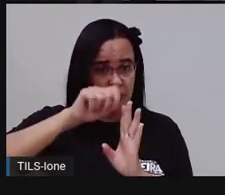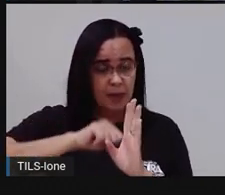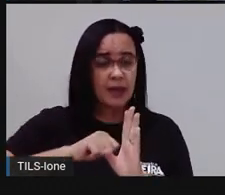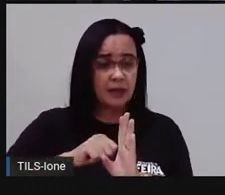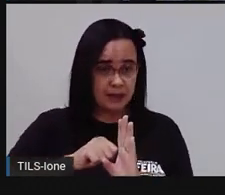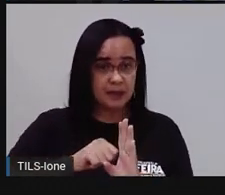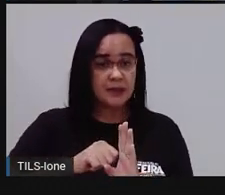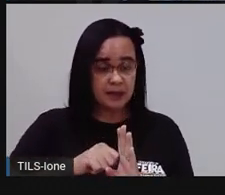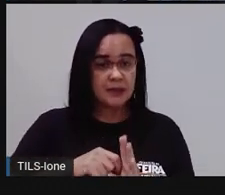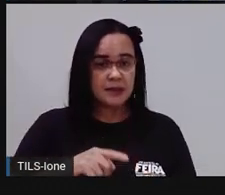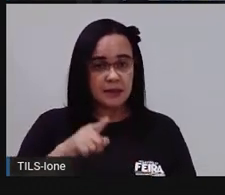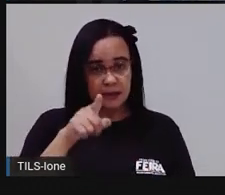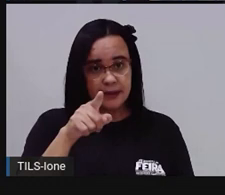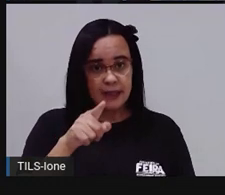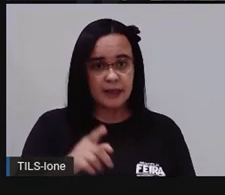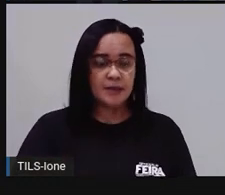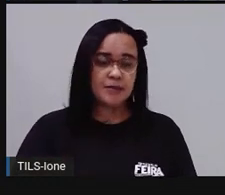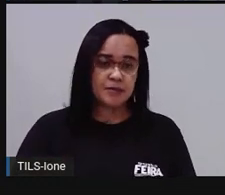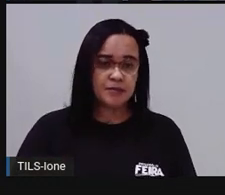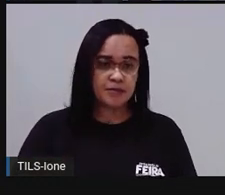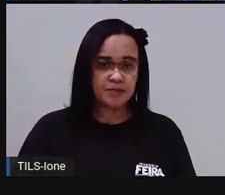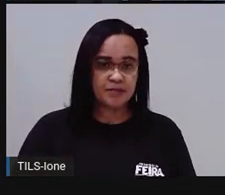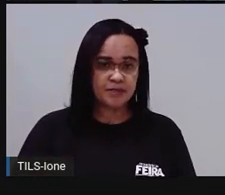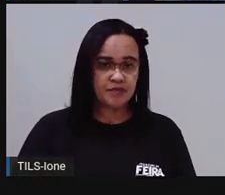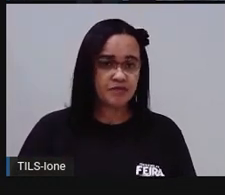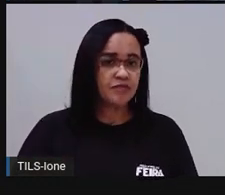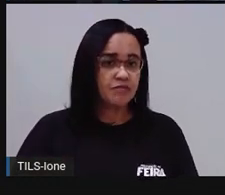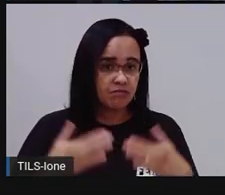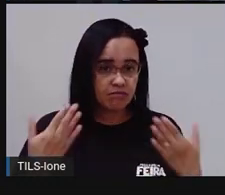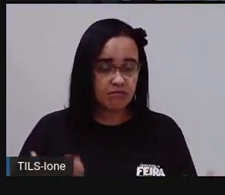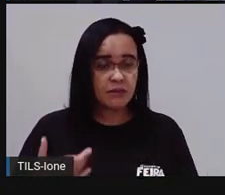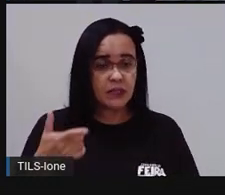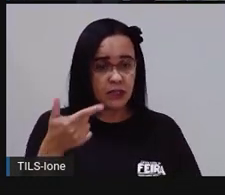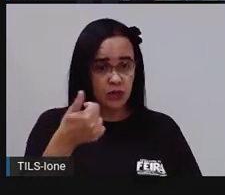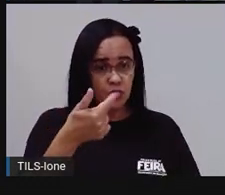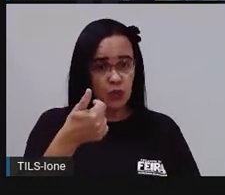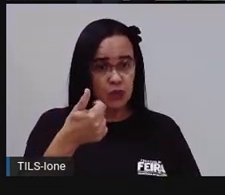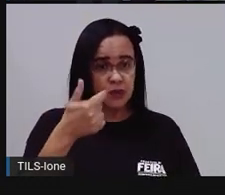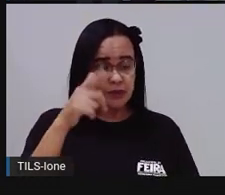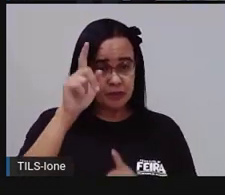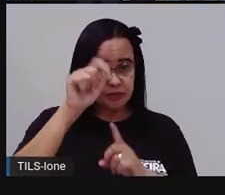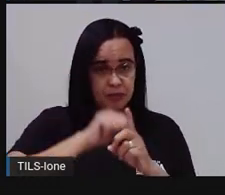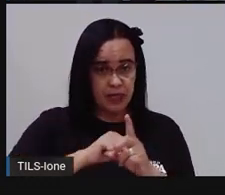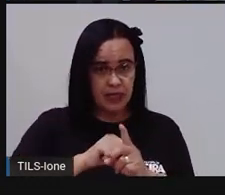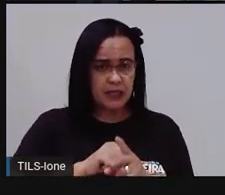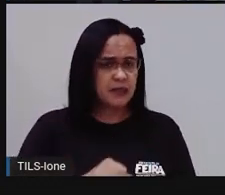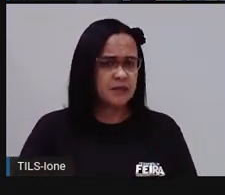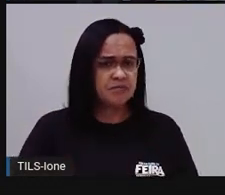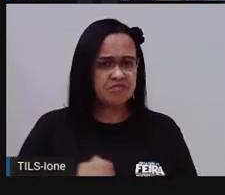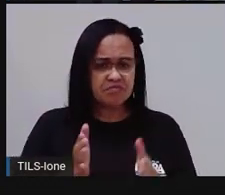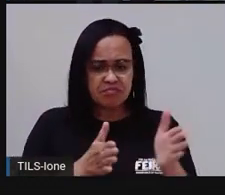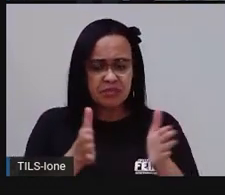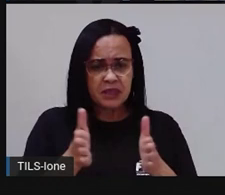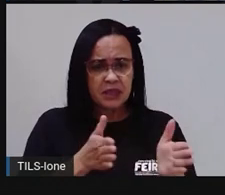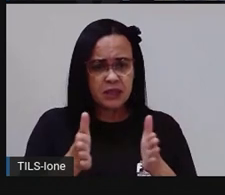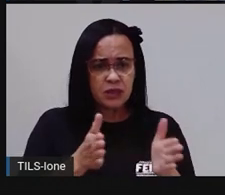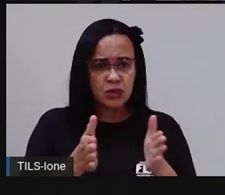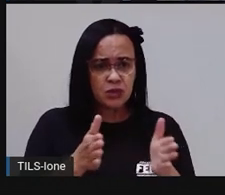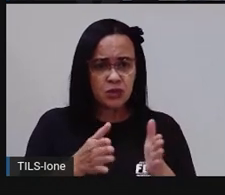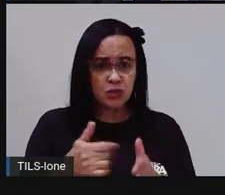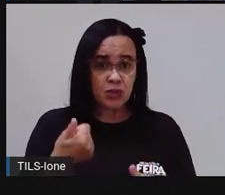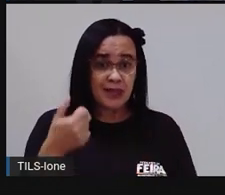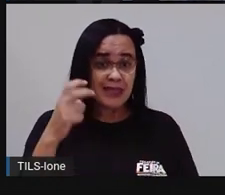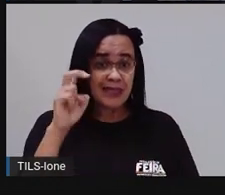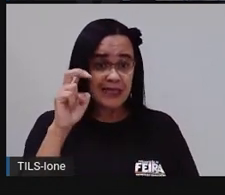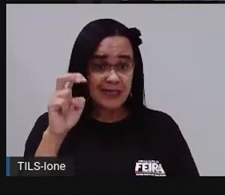conta, tá bom? Então aqui, ó, no mês 12, por exemplo, a gente vê que o consumo foi, ó, de 15,